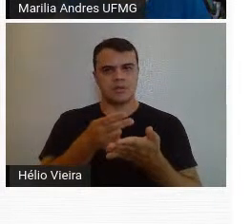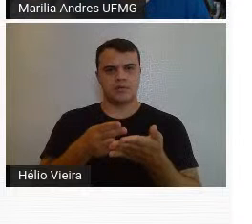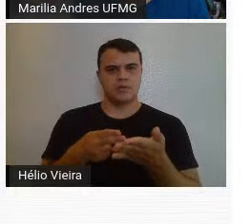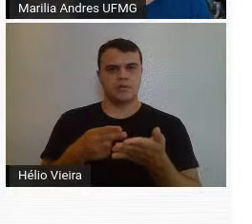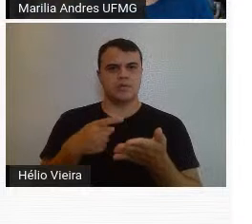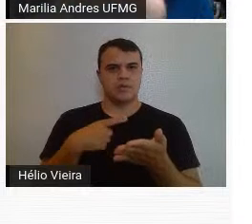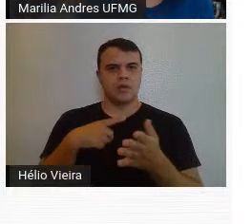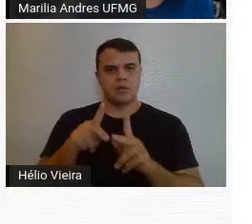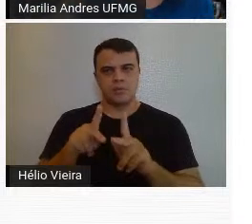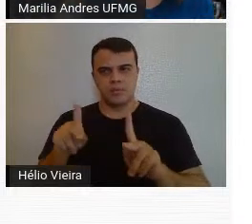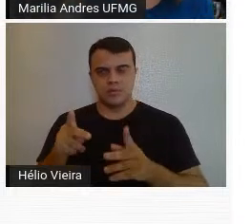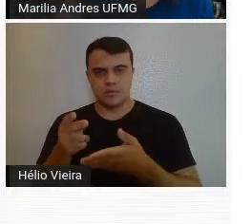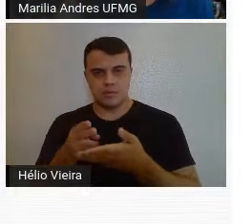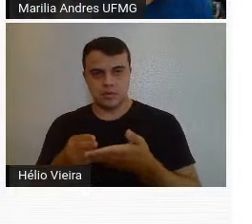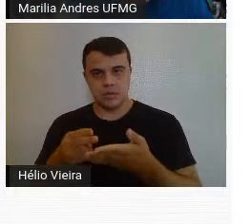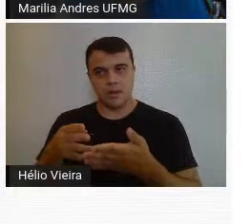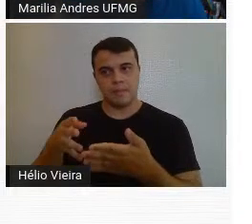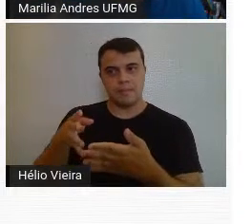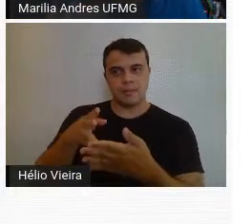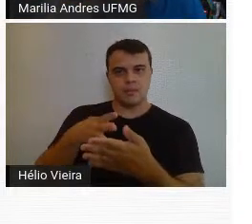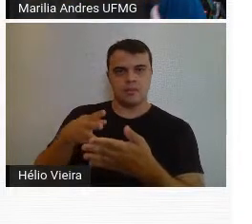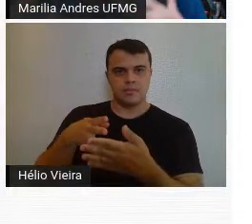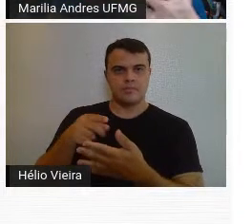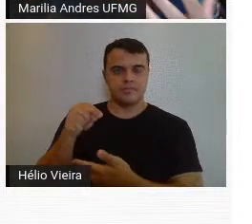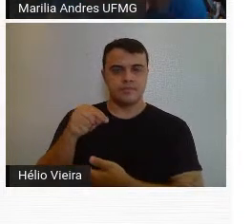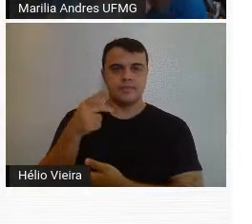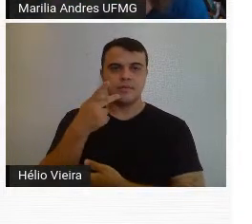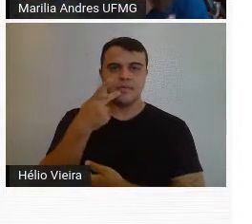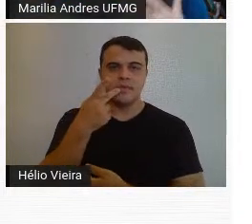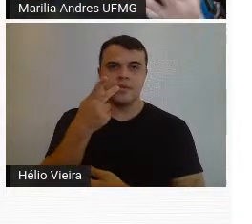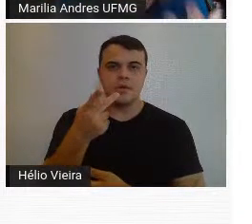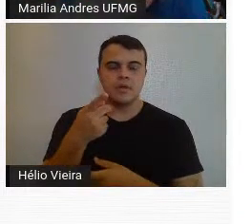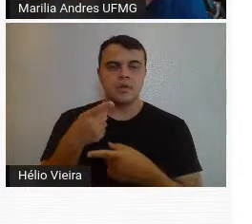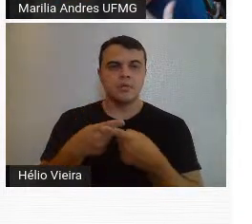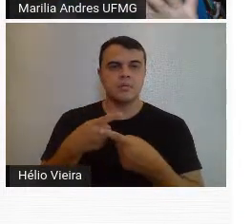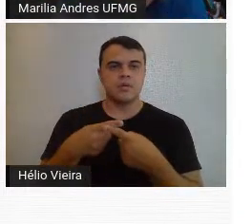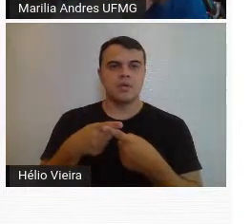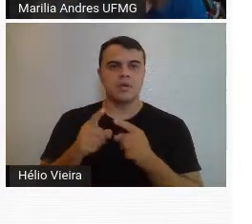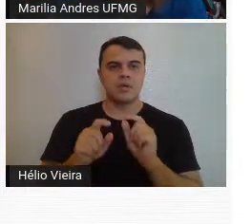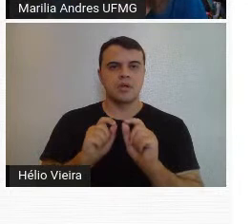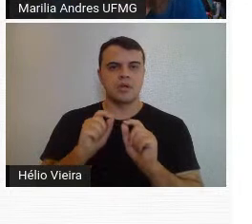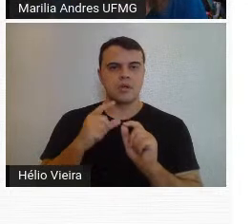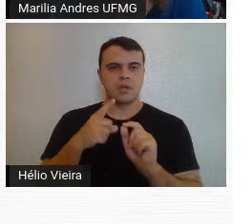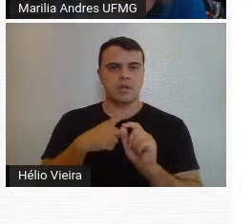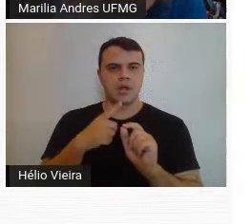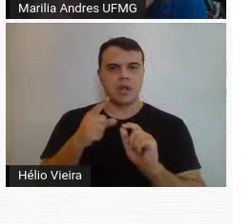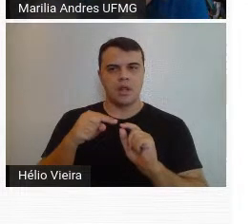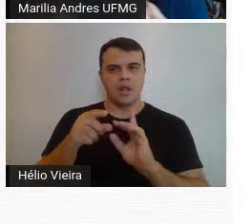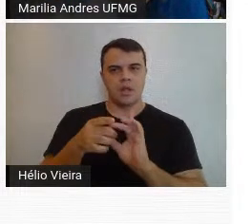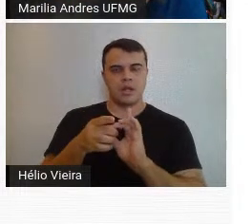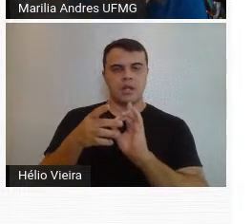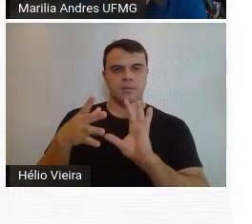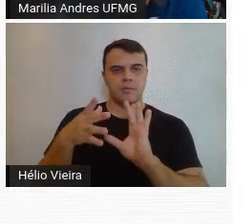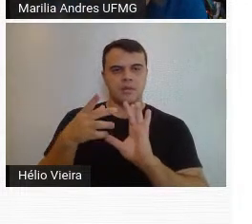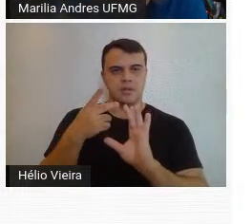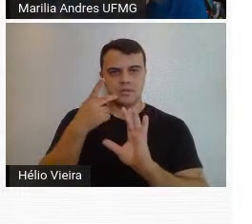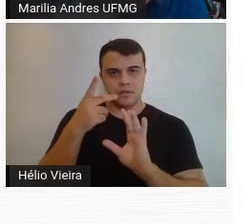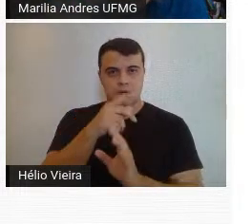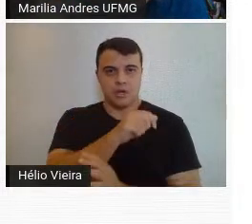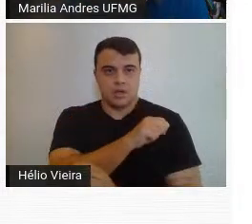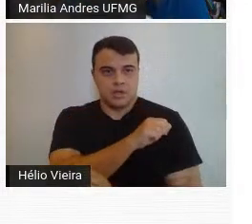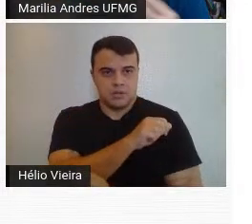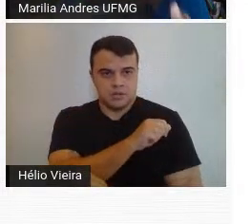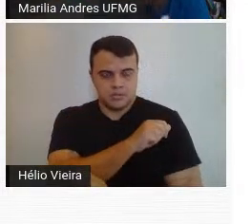professor de desenho e de pintura. E aqui ele fala muito dessa questão da liberdade, que ele estava dando aos alunos